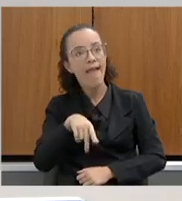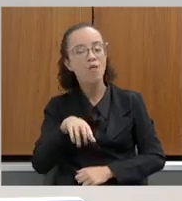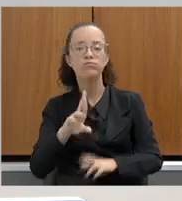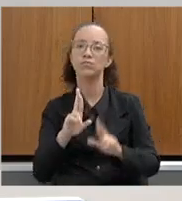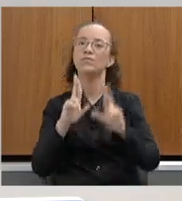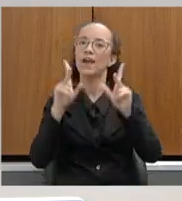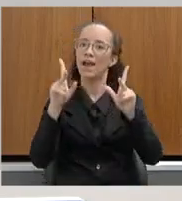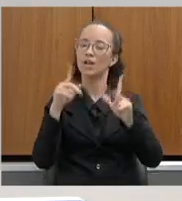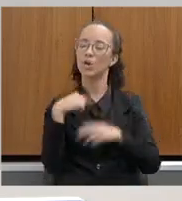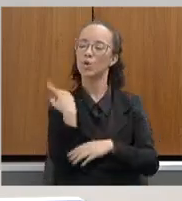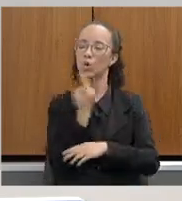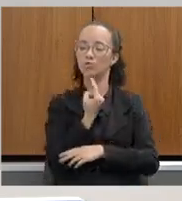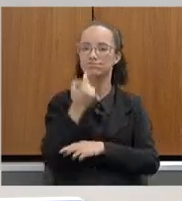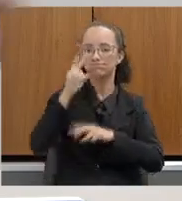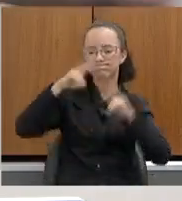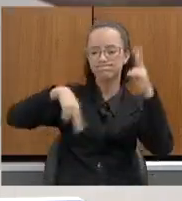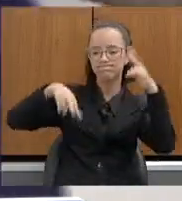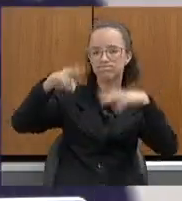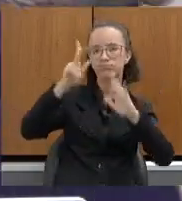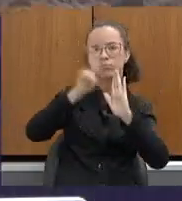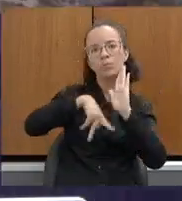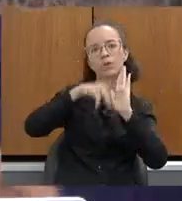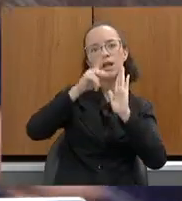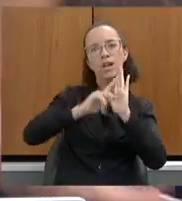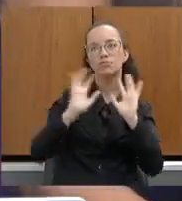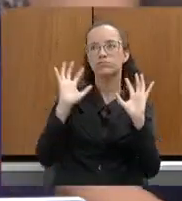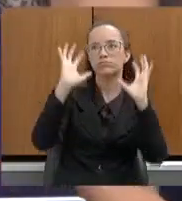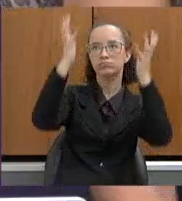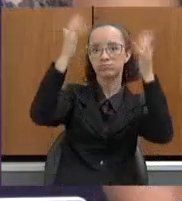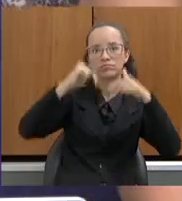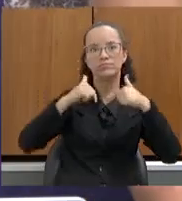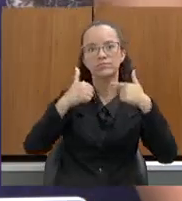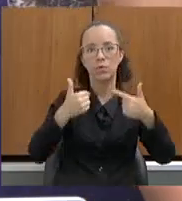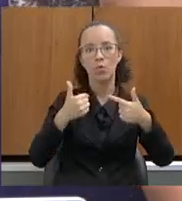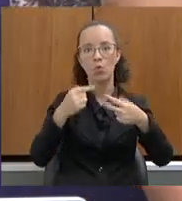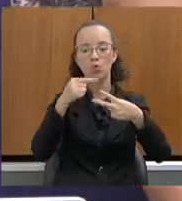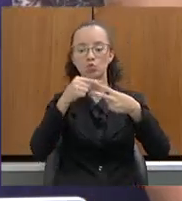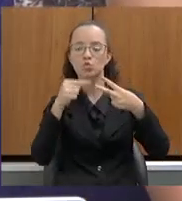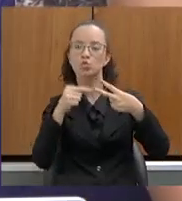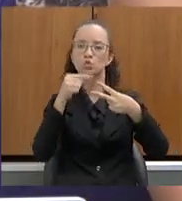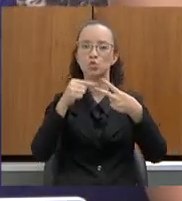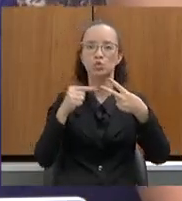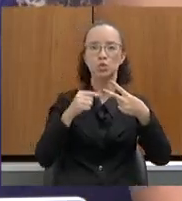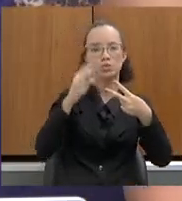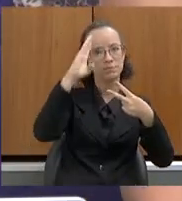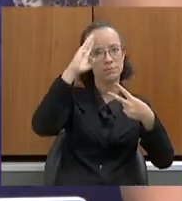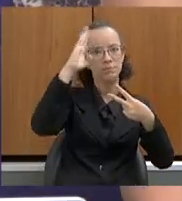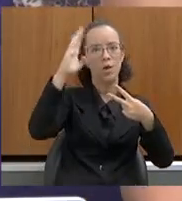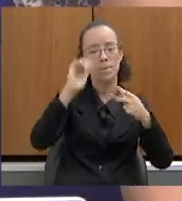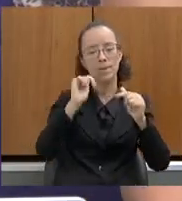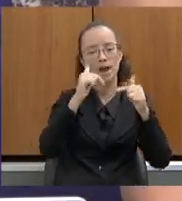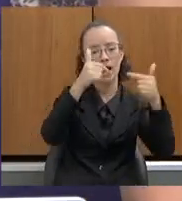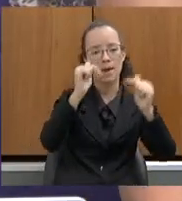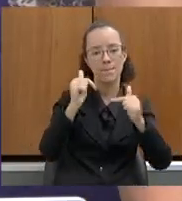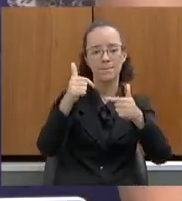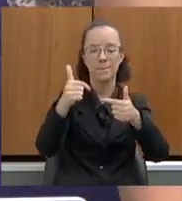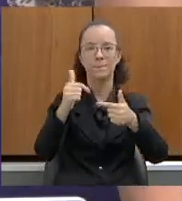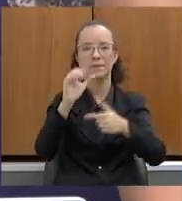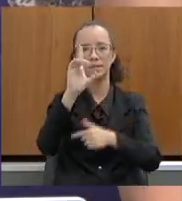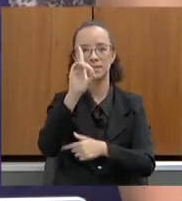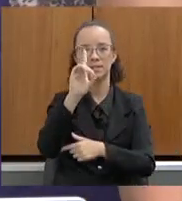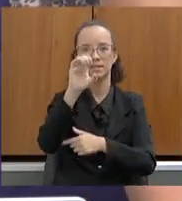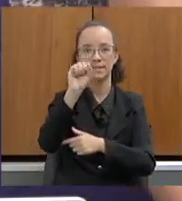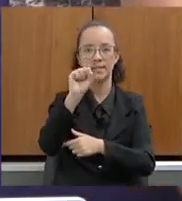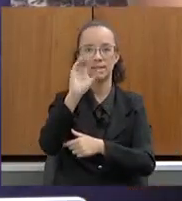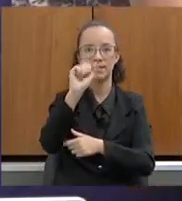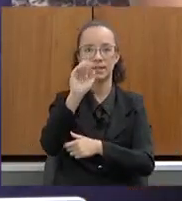olhamos o nosso plano de ações climáticas. Os dois setores prioritários para a ação, para a descarbonização. O